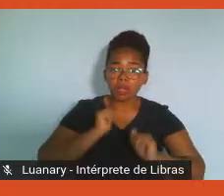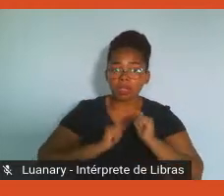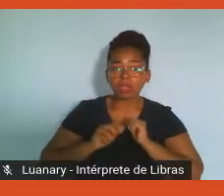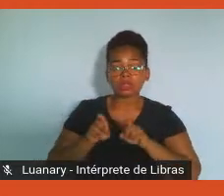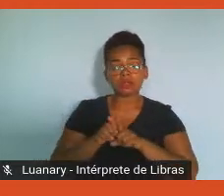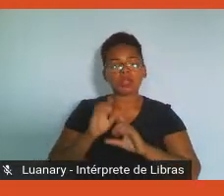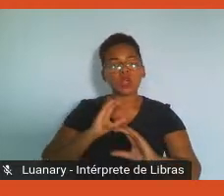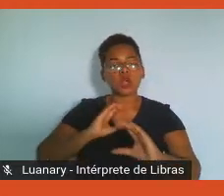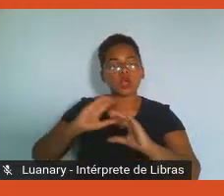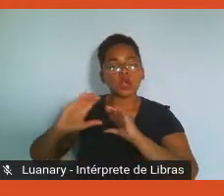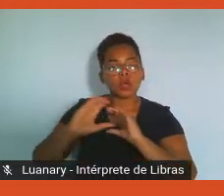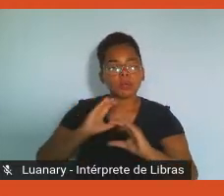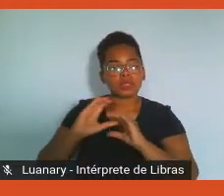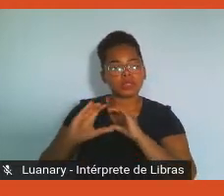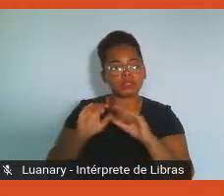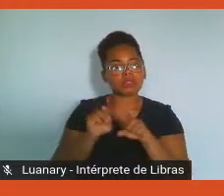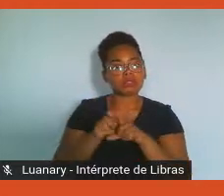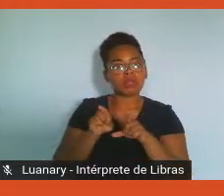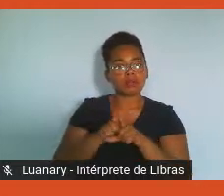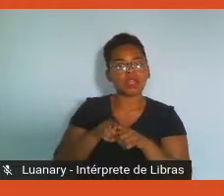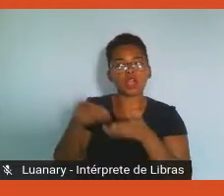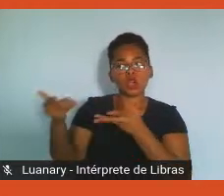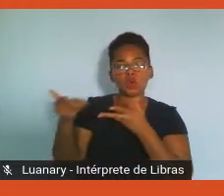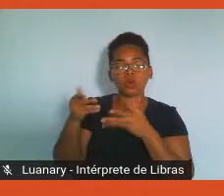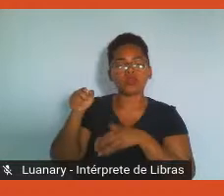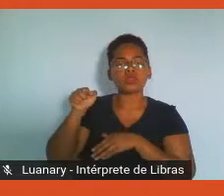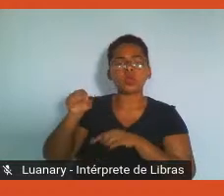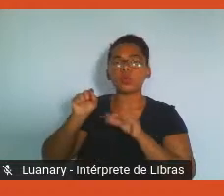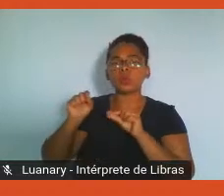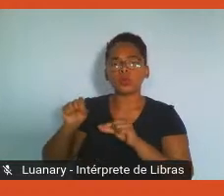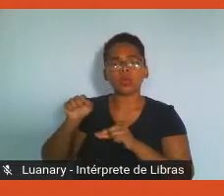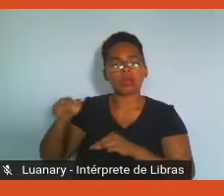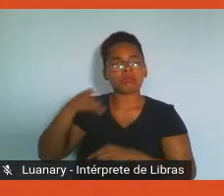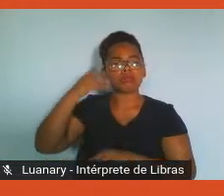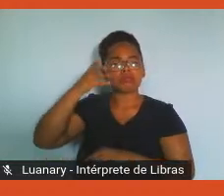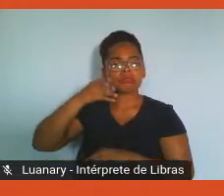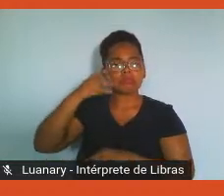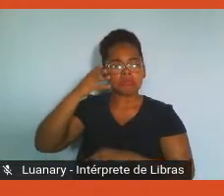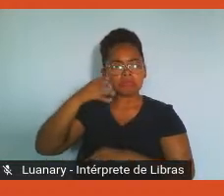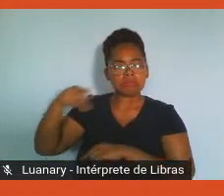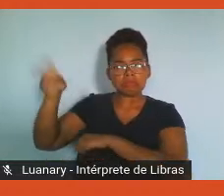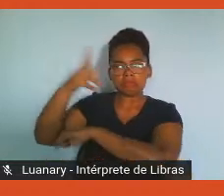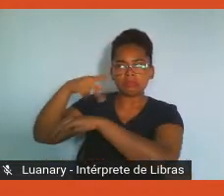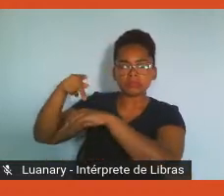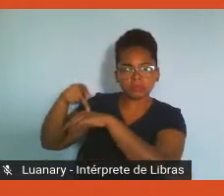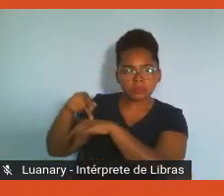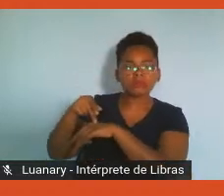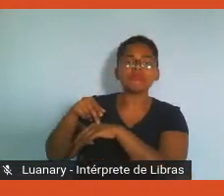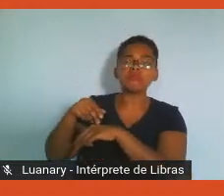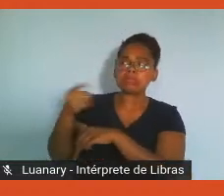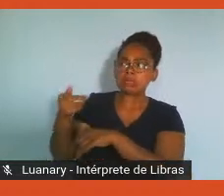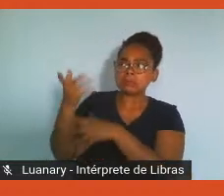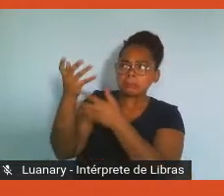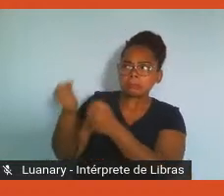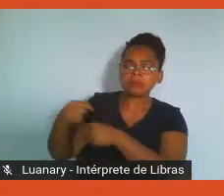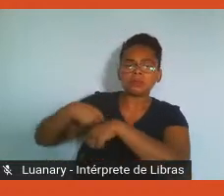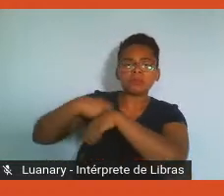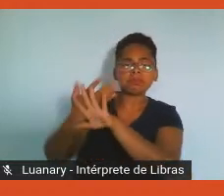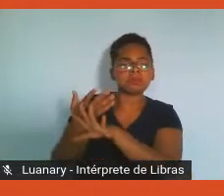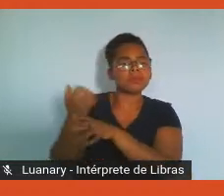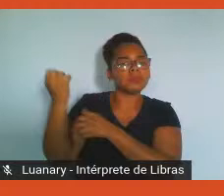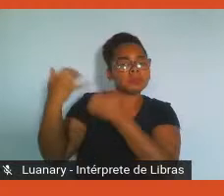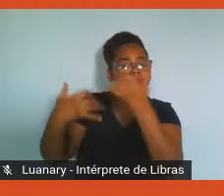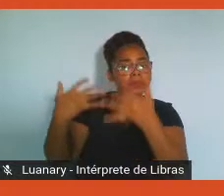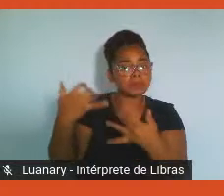Klink para falar sobre viver em isolamento e proporcionaram lazer, diversão, fizeram um arraiar online